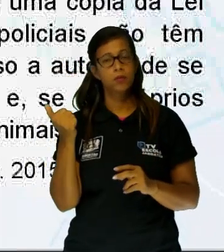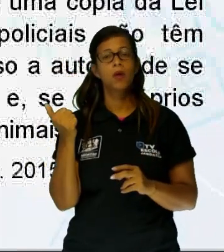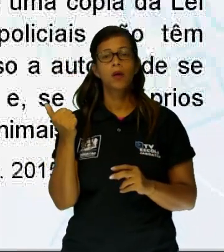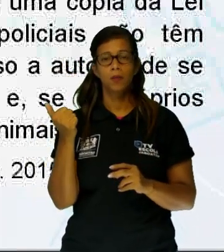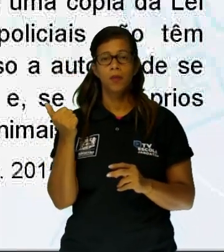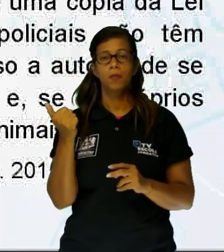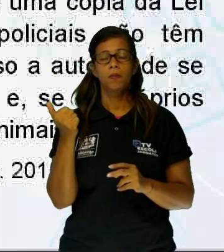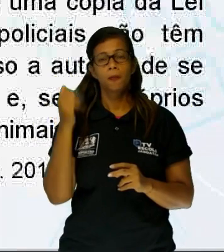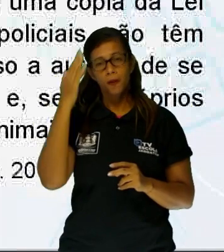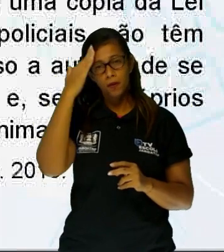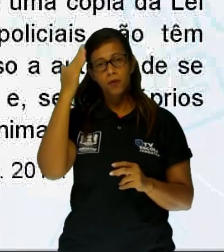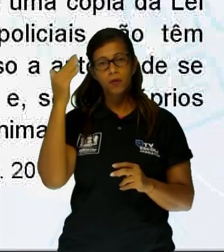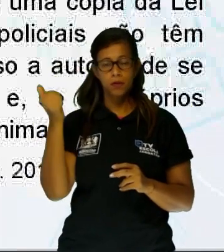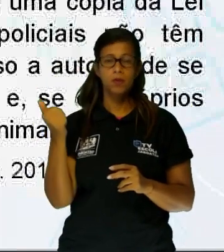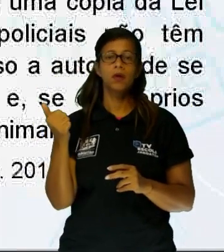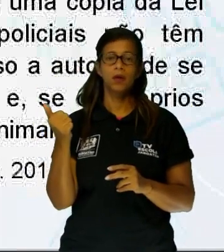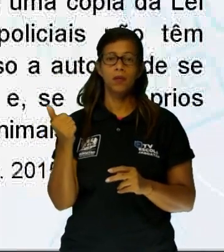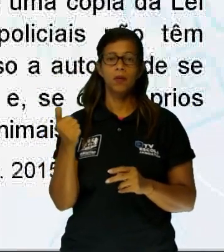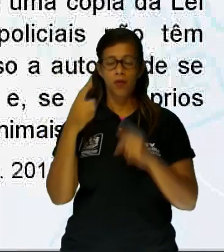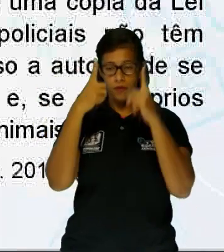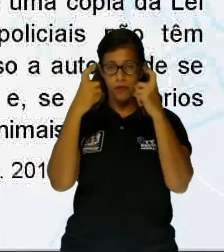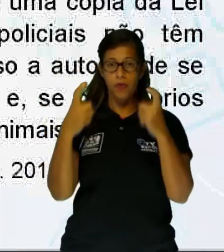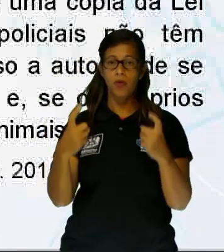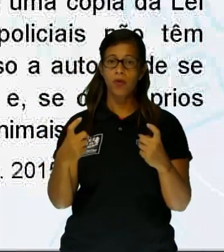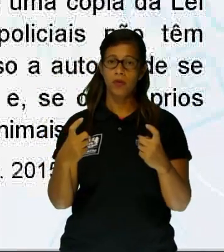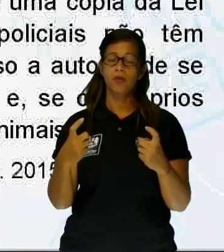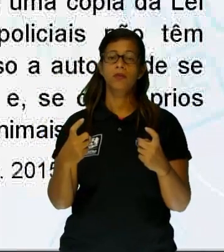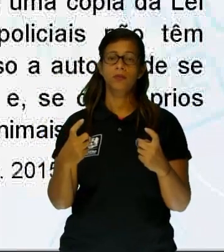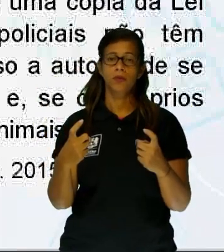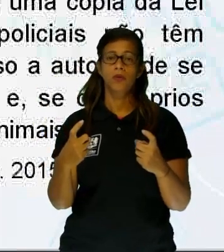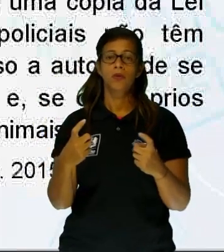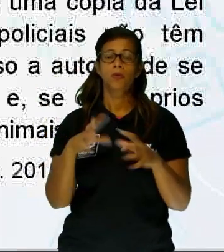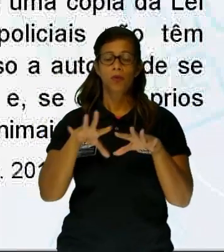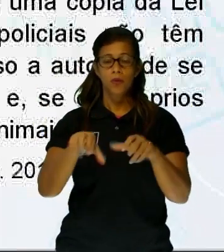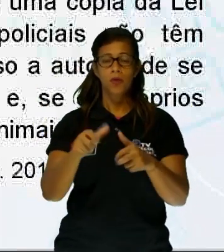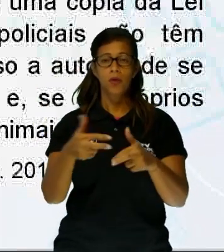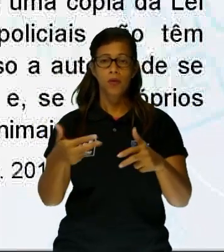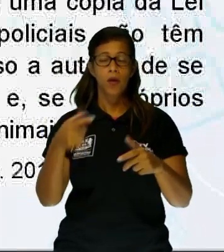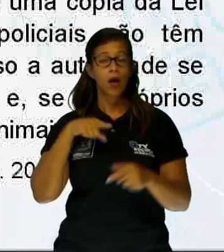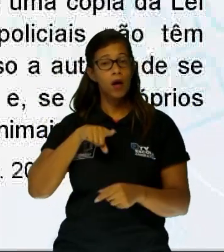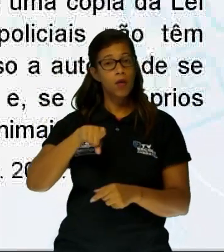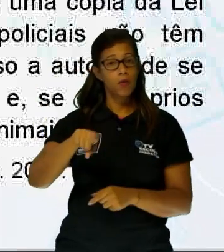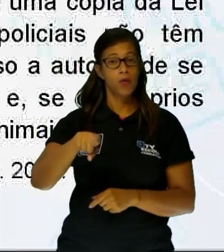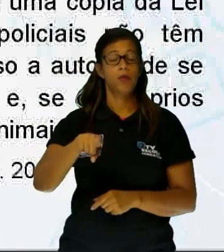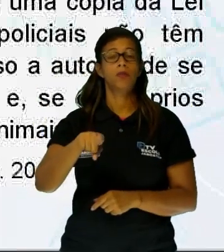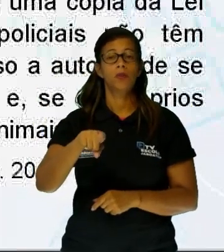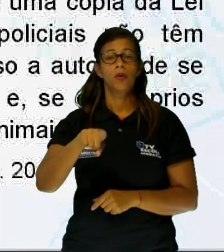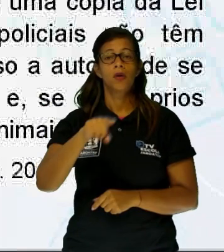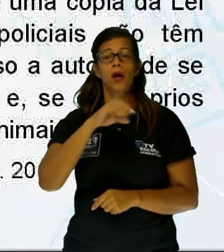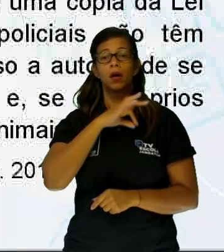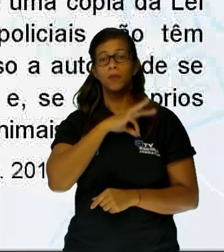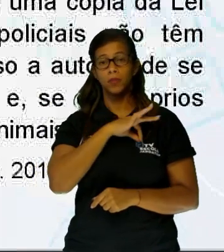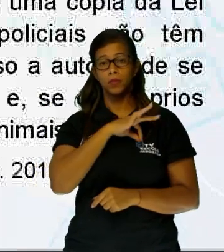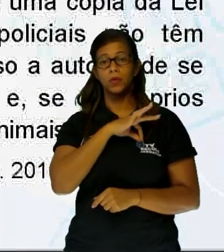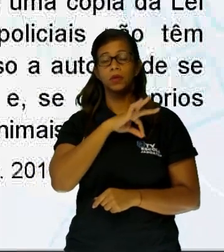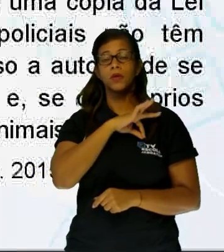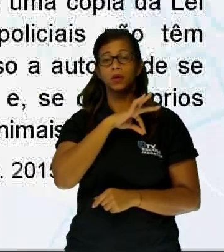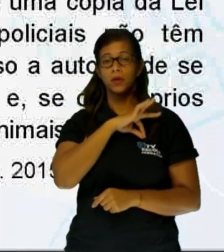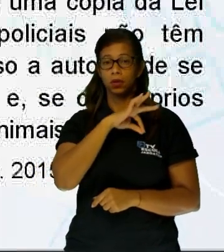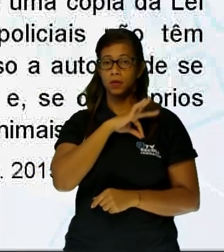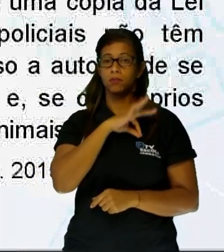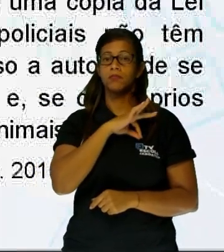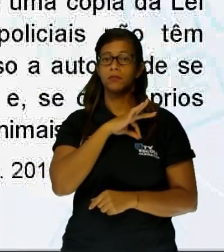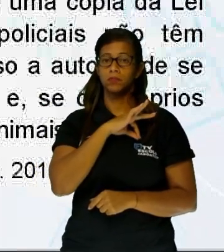qualquer tipo de animal, não pense duas vezes, vá da delegacia de polícia mais próxima para lavrar o boletim de ocorrência. Abandono